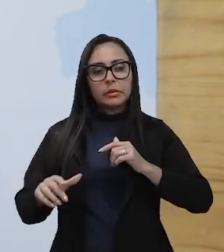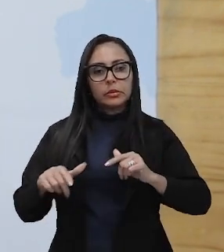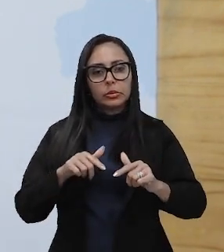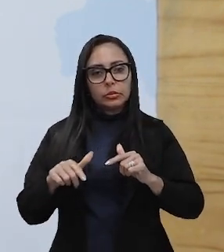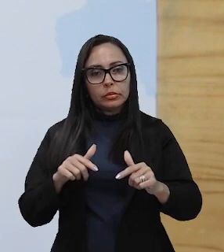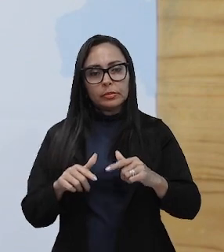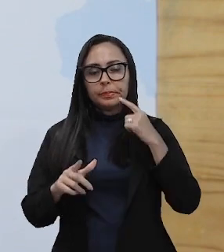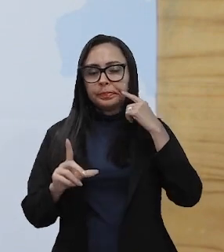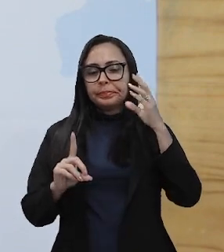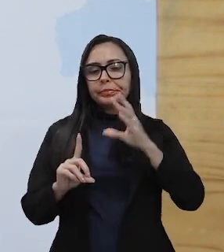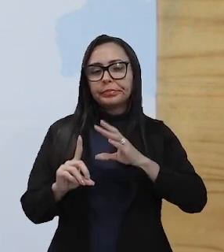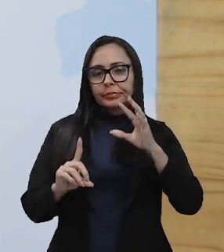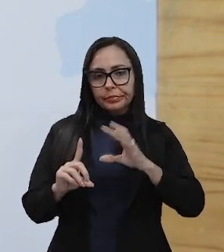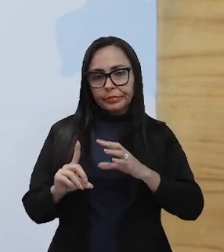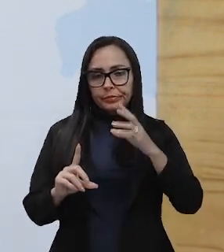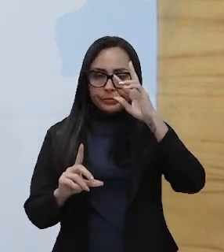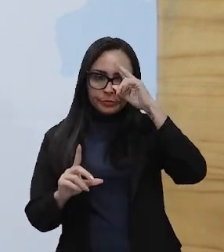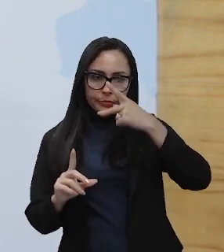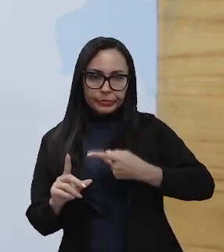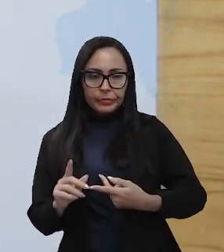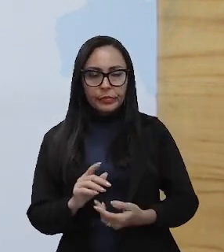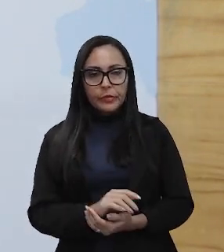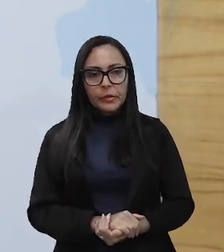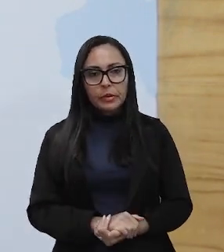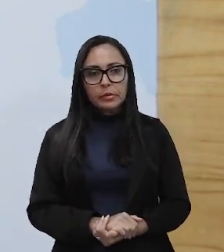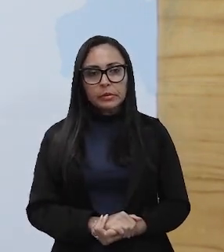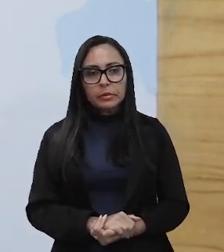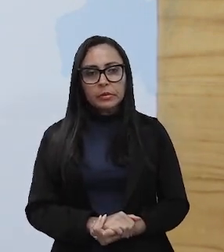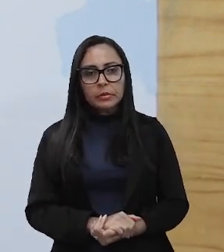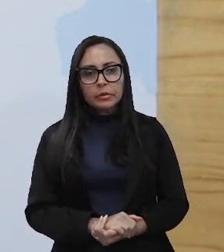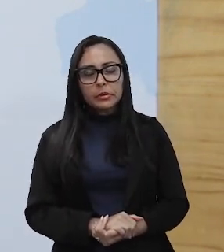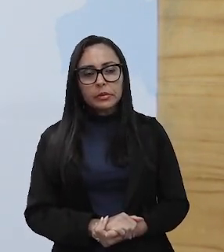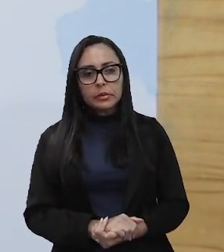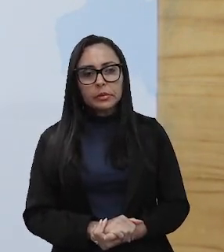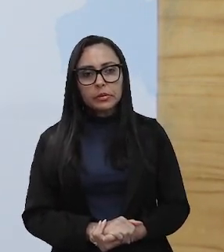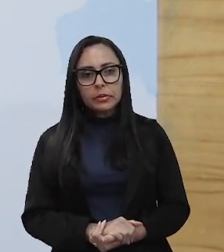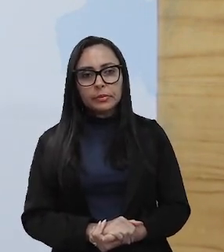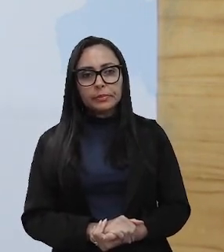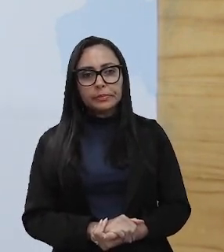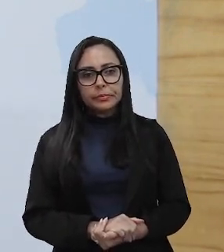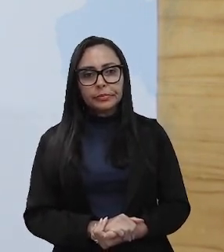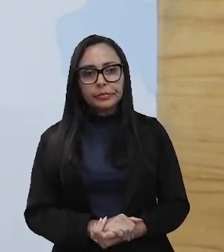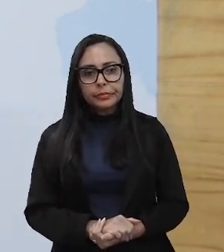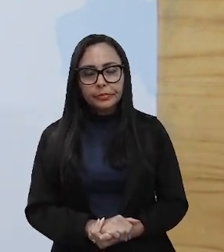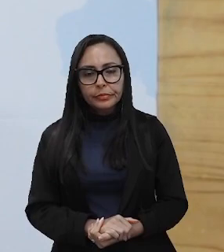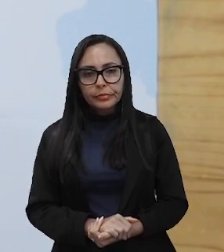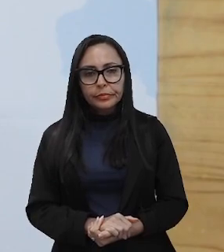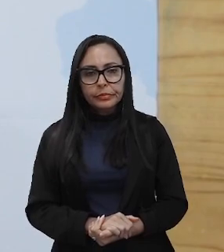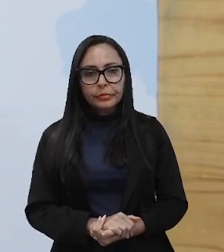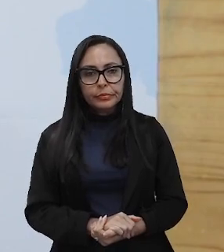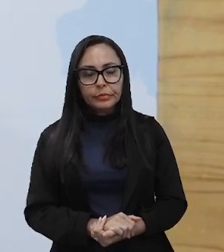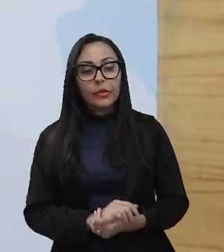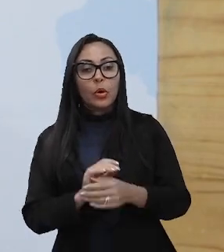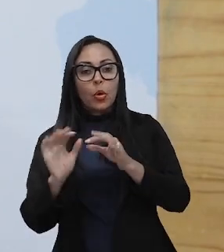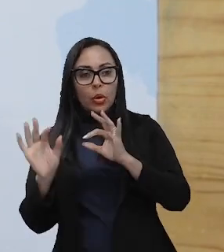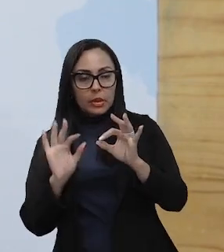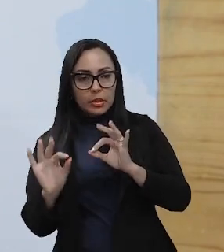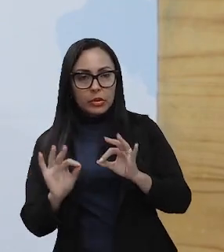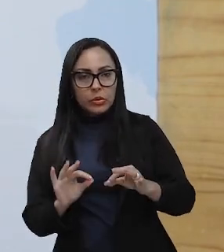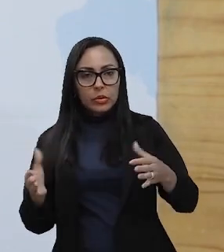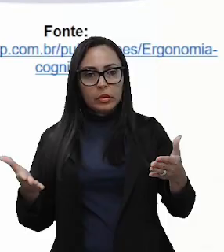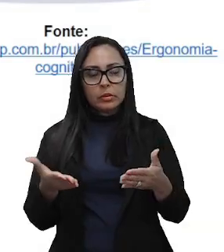influencia a cognição humana. Agora, nós vamos entender sobre a ergonomia organizacional.